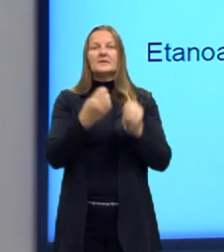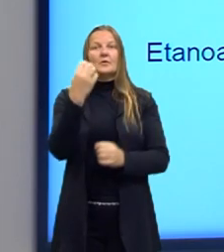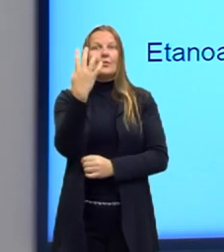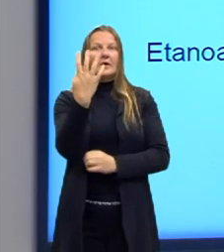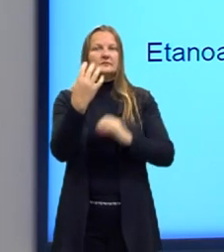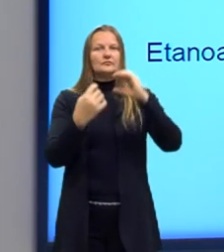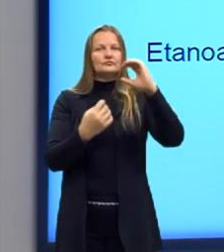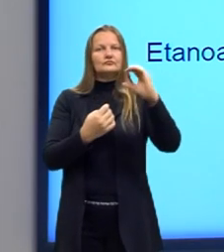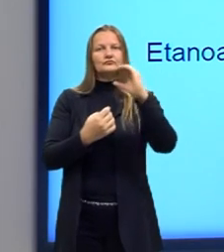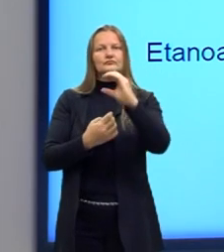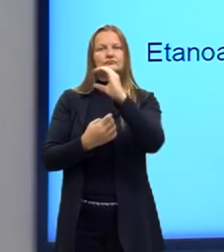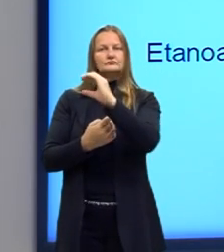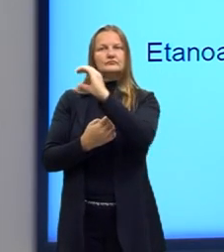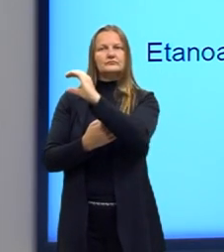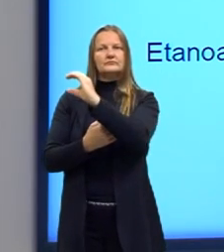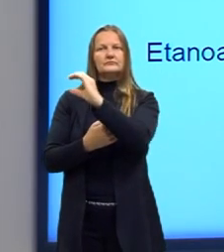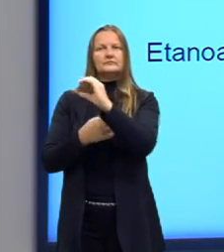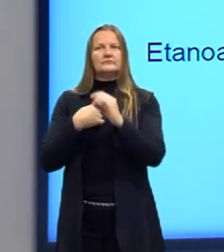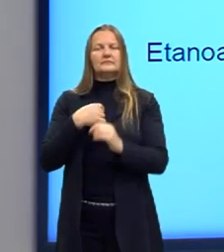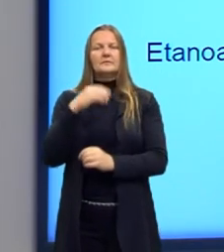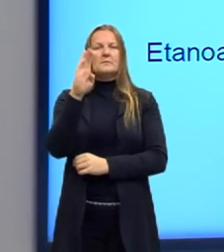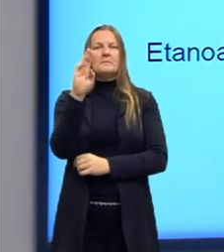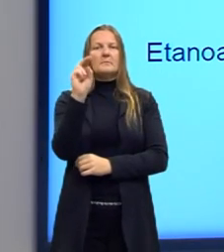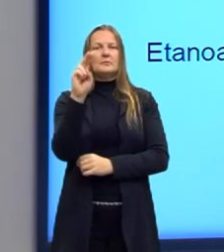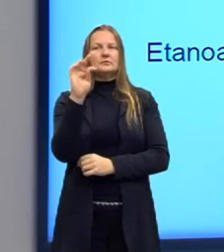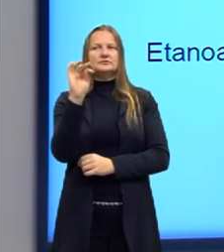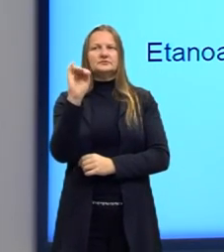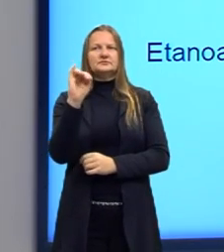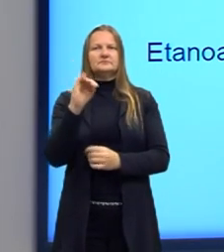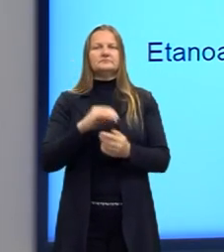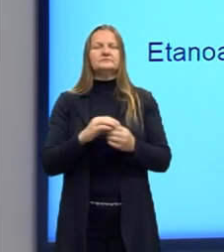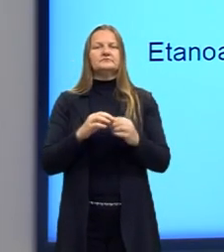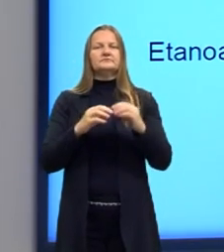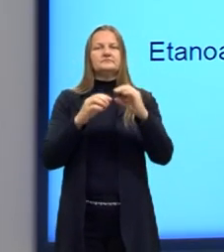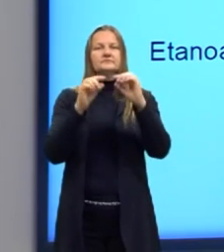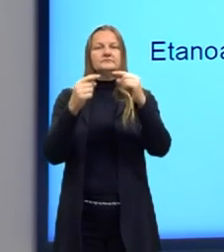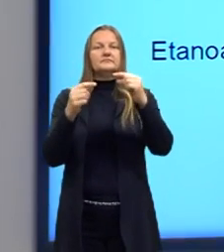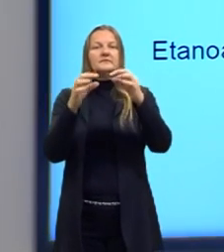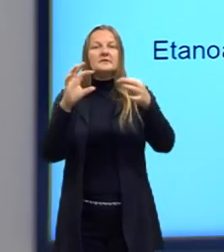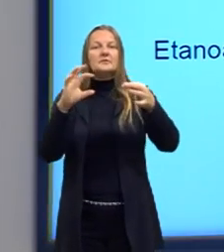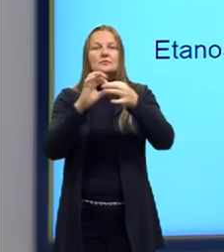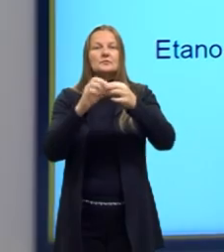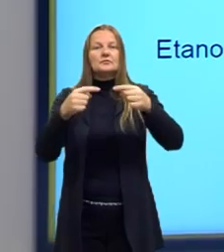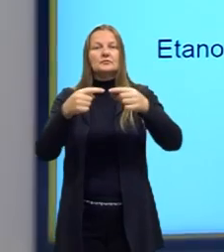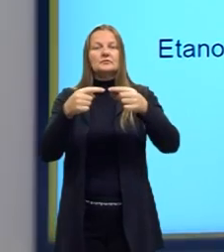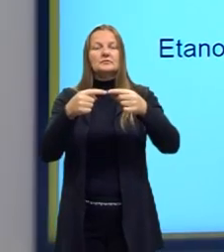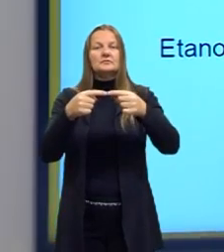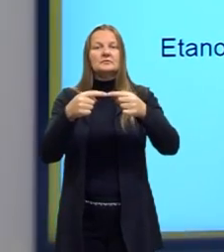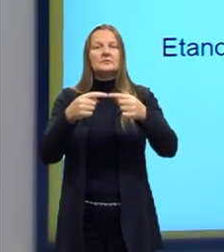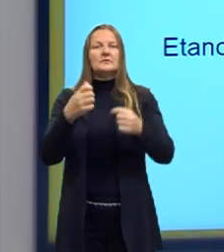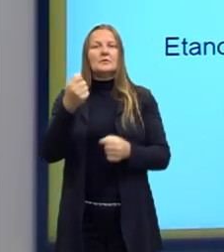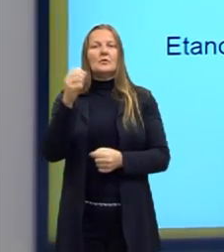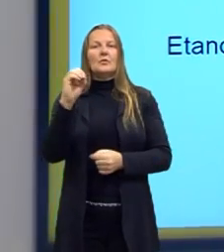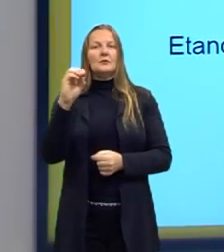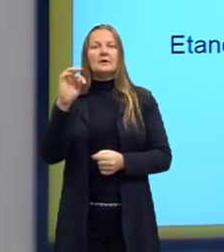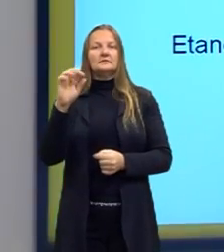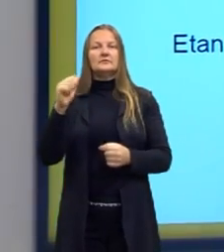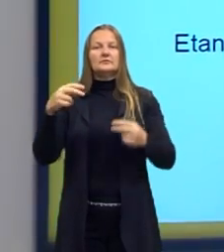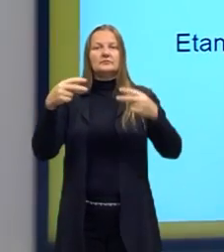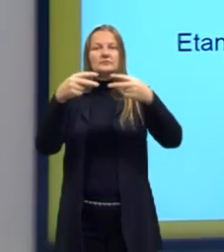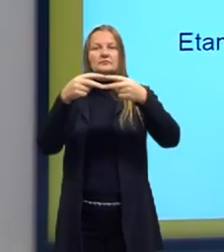carbonos, então vai ser um but, somente ligações simples, an, e terminação de oato, então